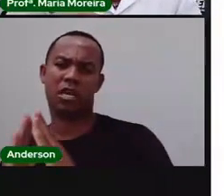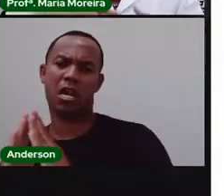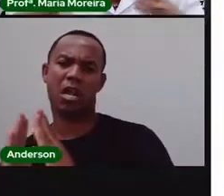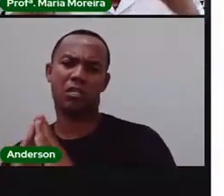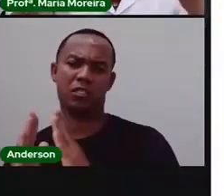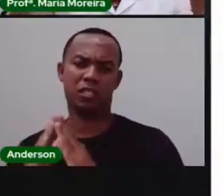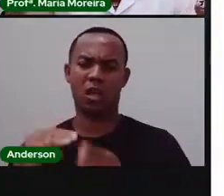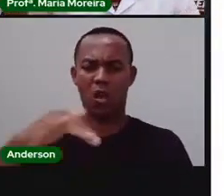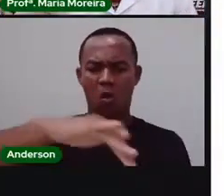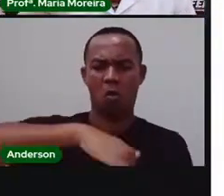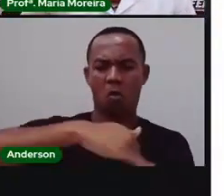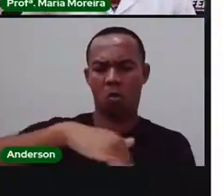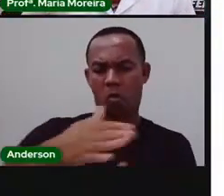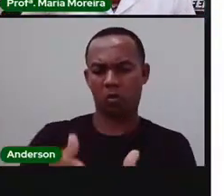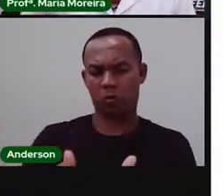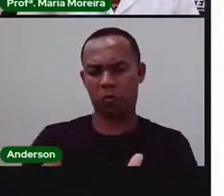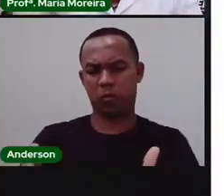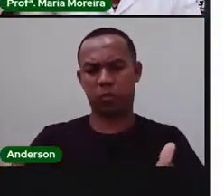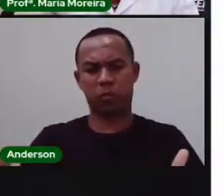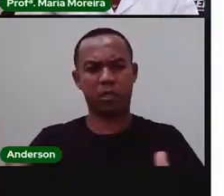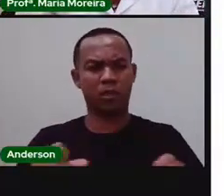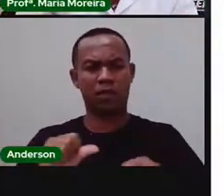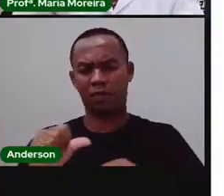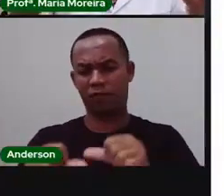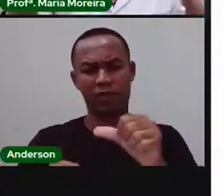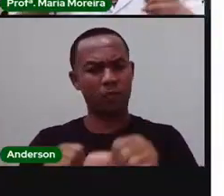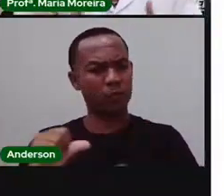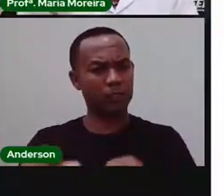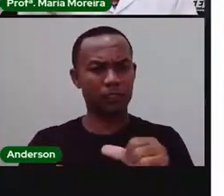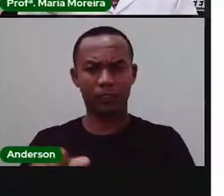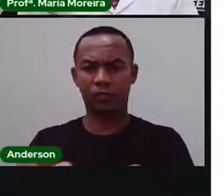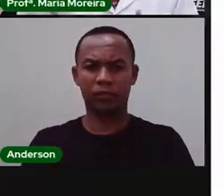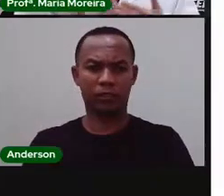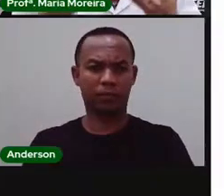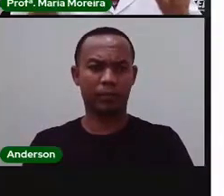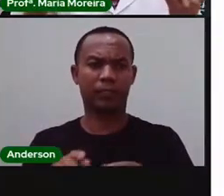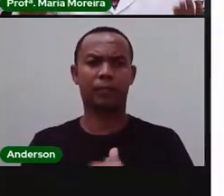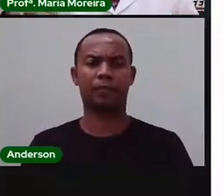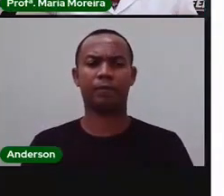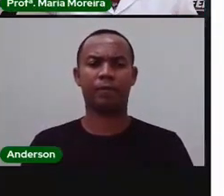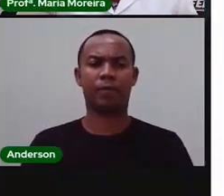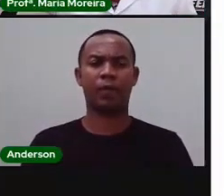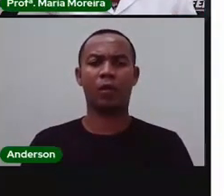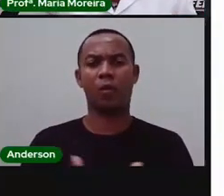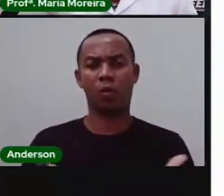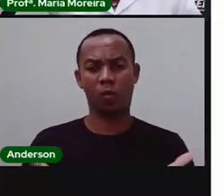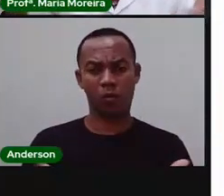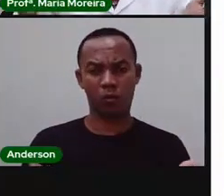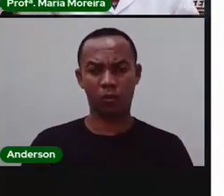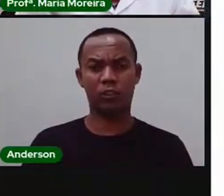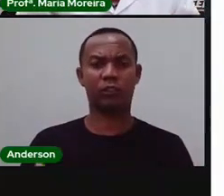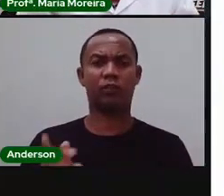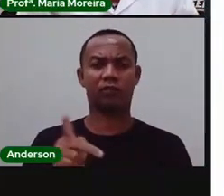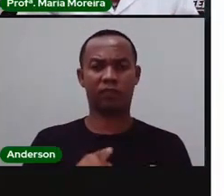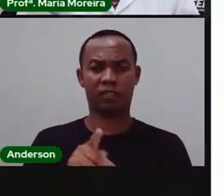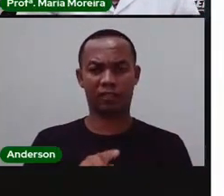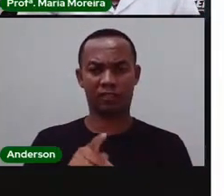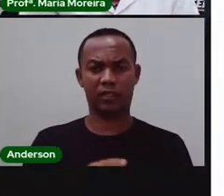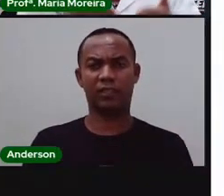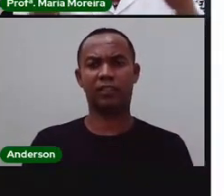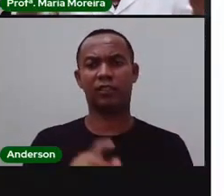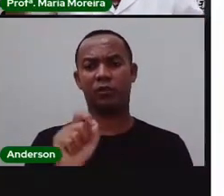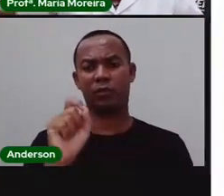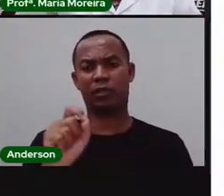a infraestrutura da cidade, ela muda. Inclusive, atualmente, estamos passando, na verdade, por uma revitalização,